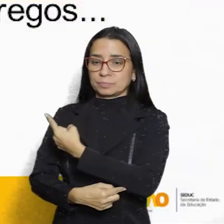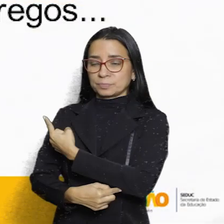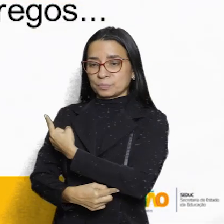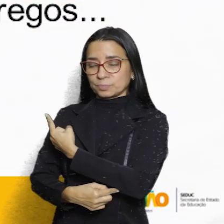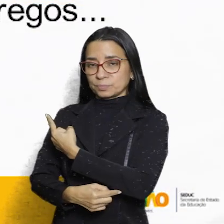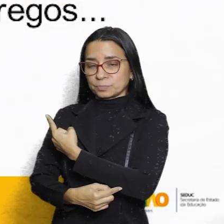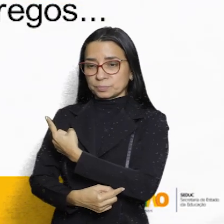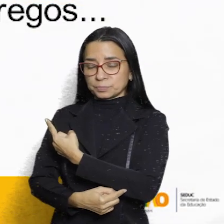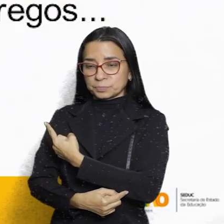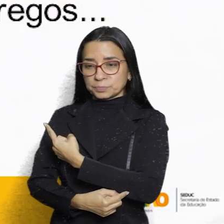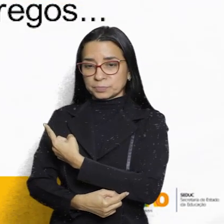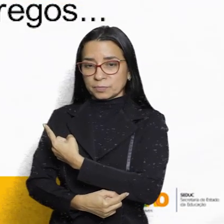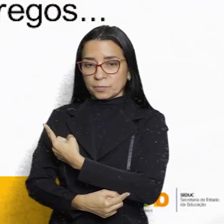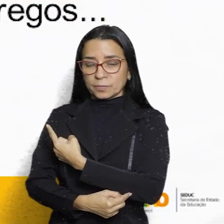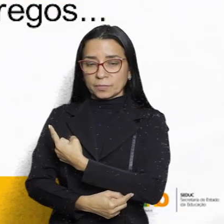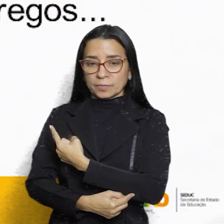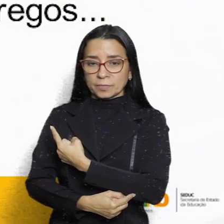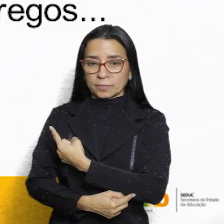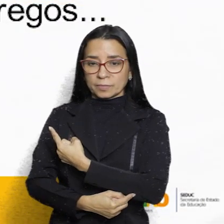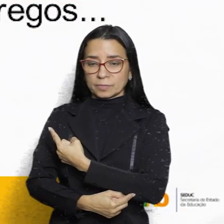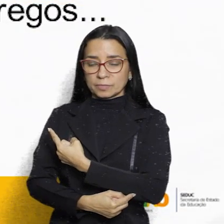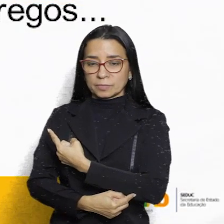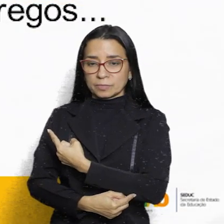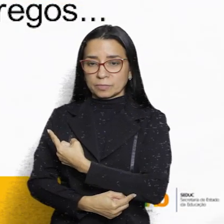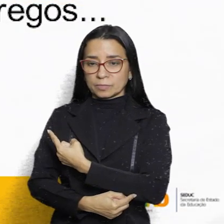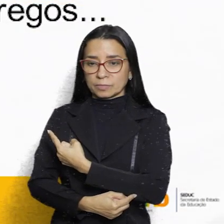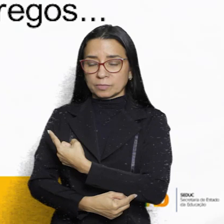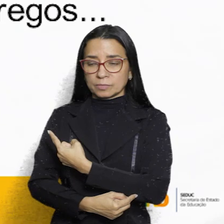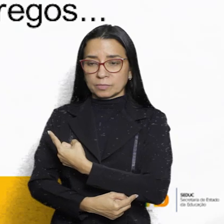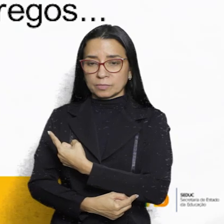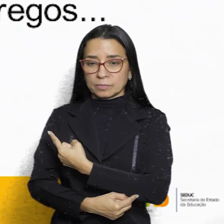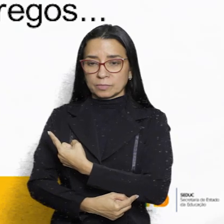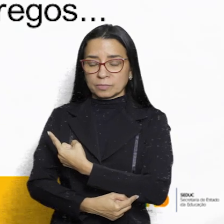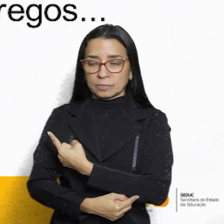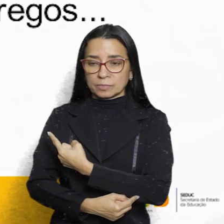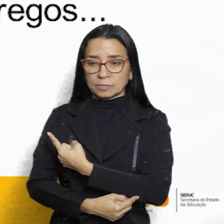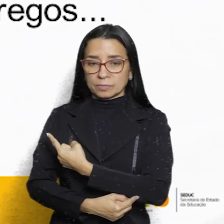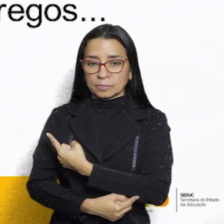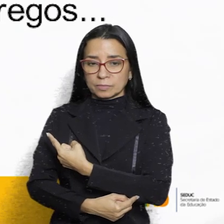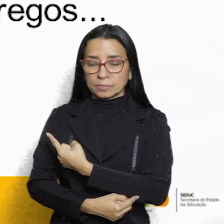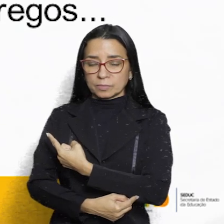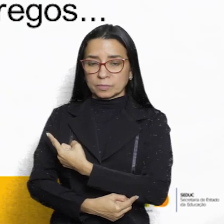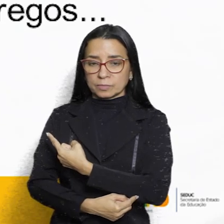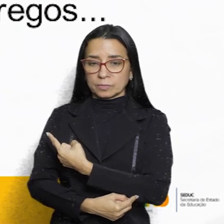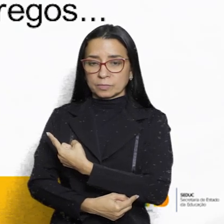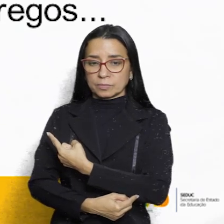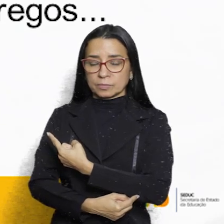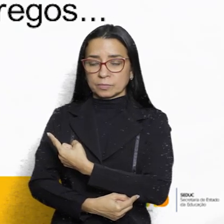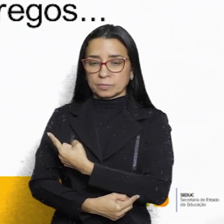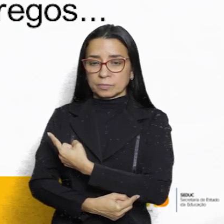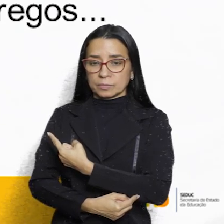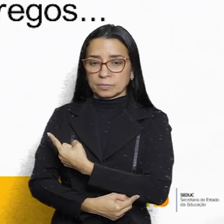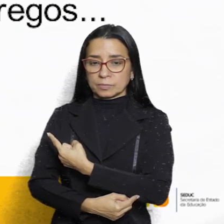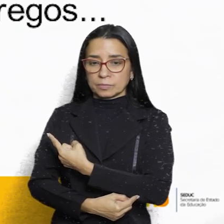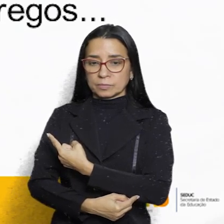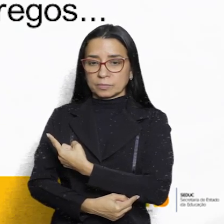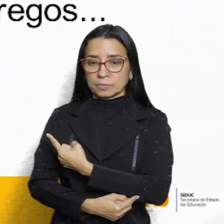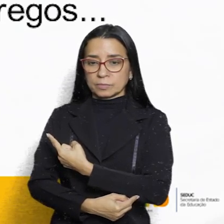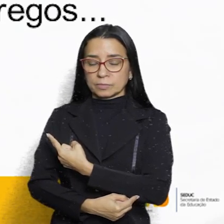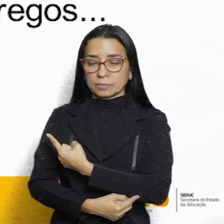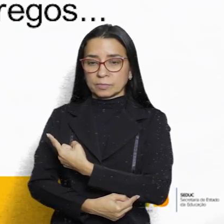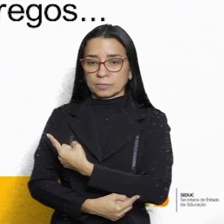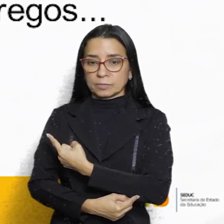urbana pode ser entendida como a massiva concentração de atividades econômicas em algumas